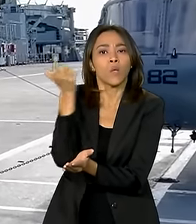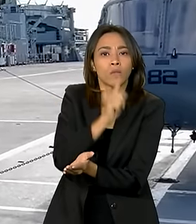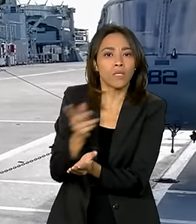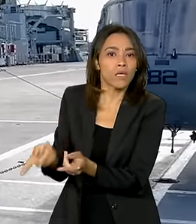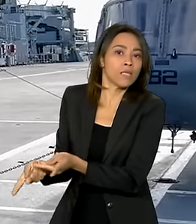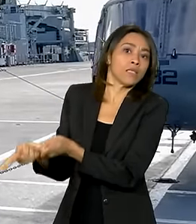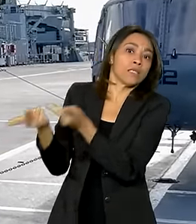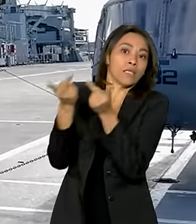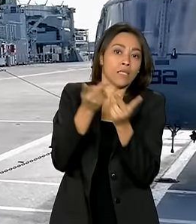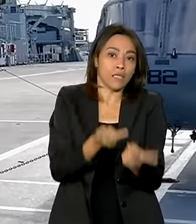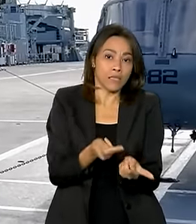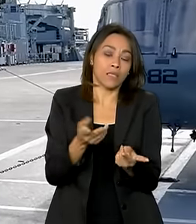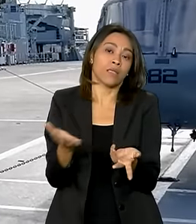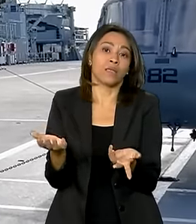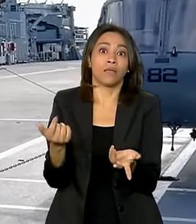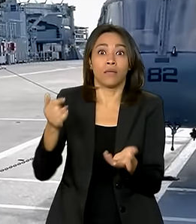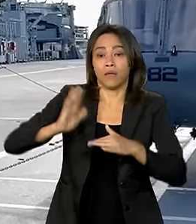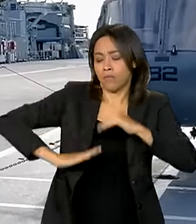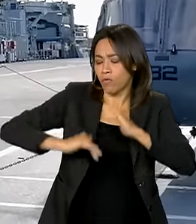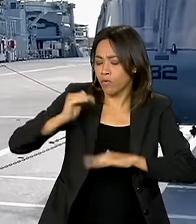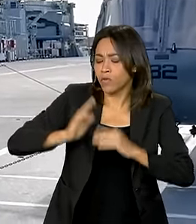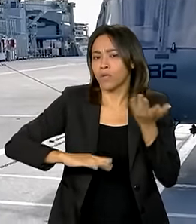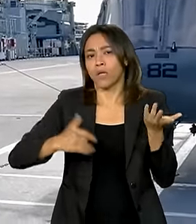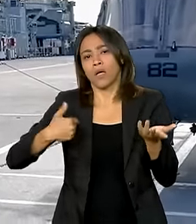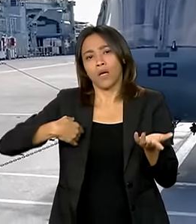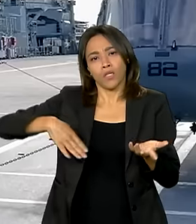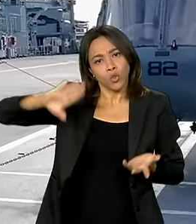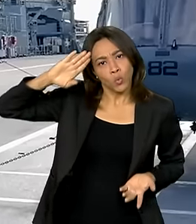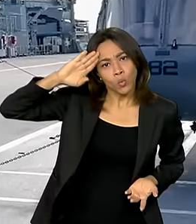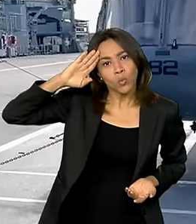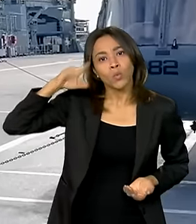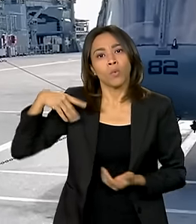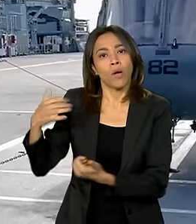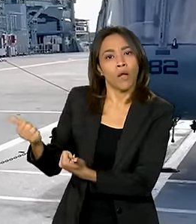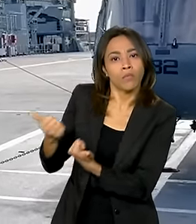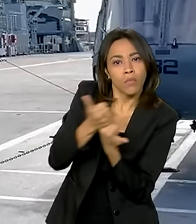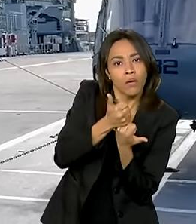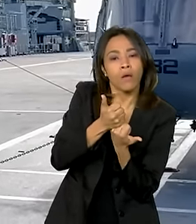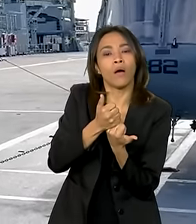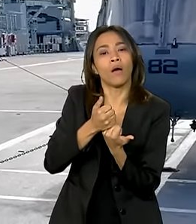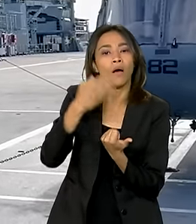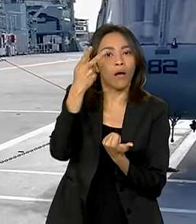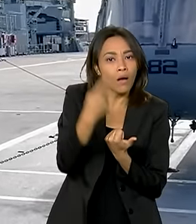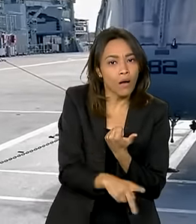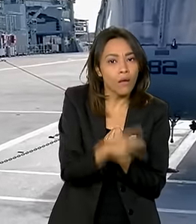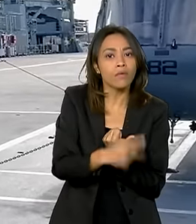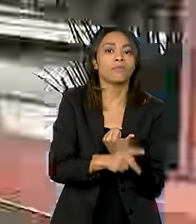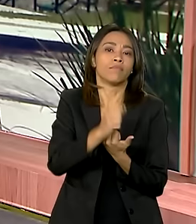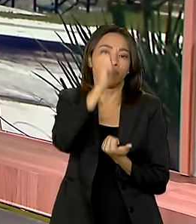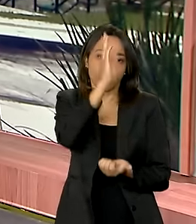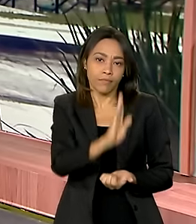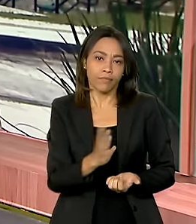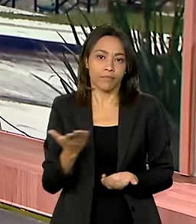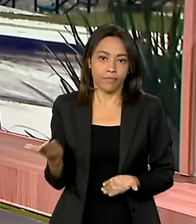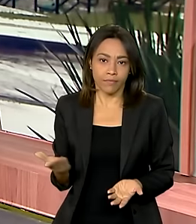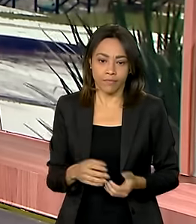pessoal e outras capacidades militares para a região em apoio às ações de enfrentamento.